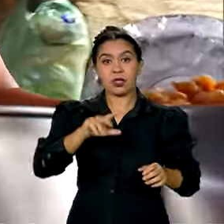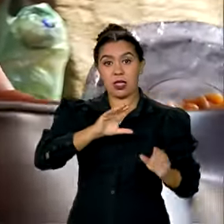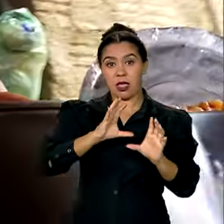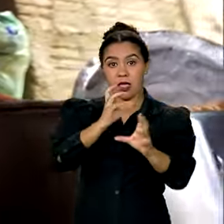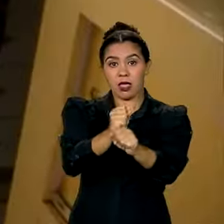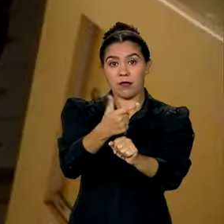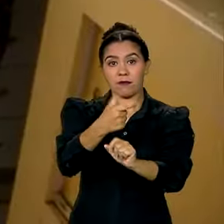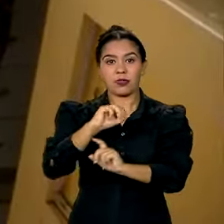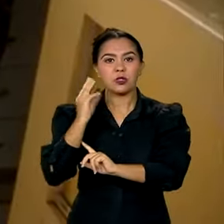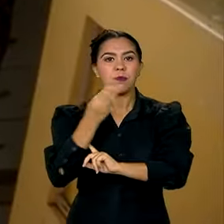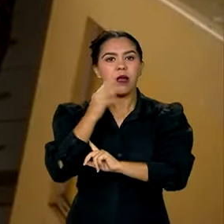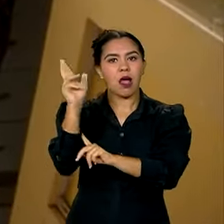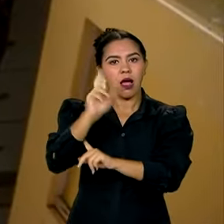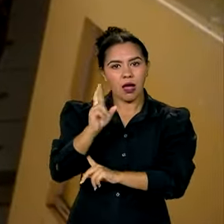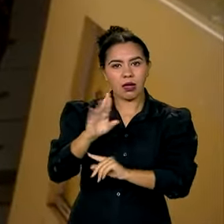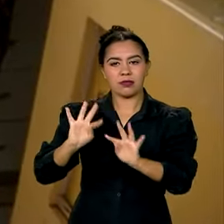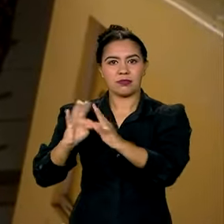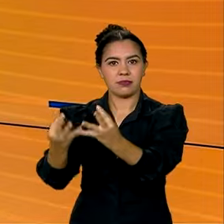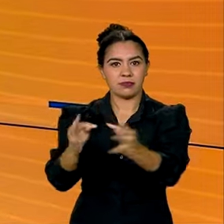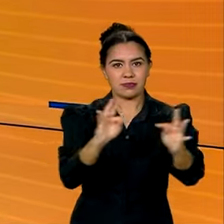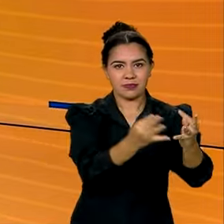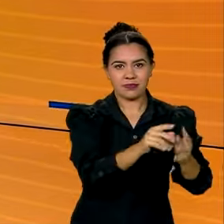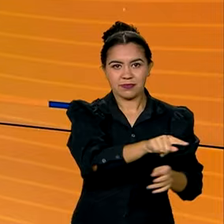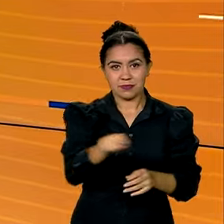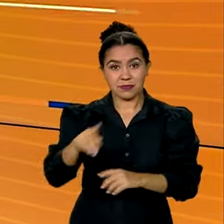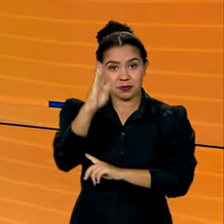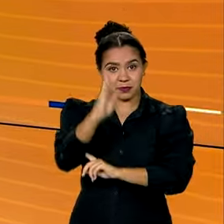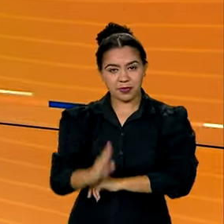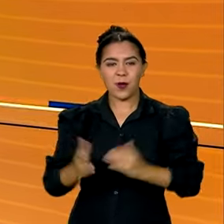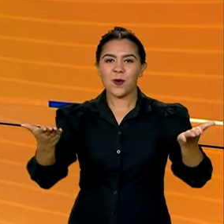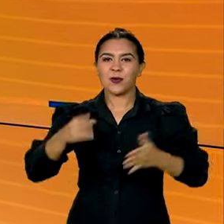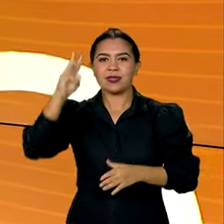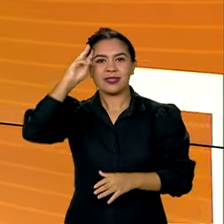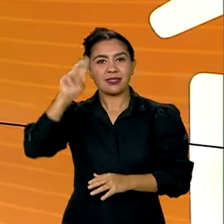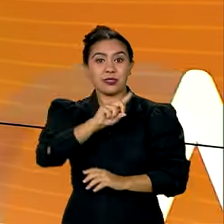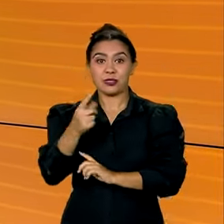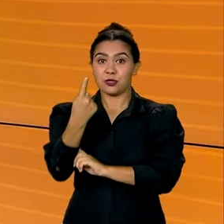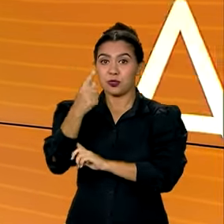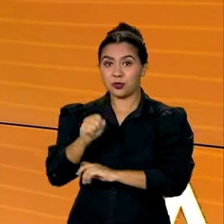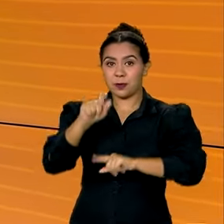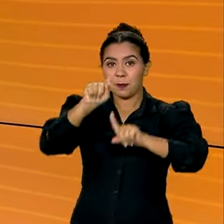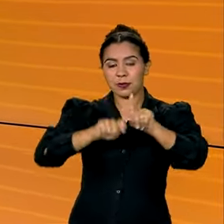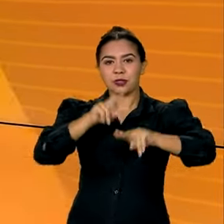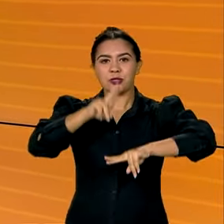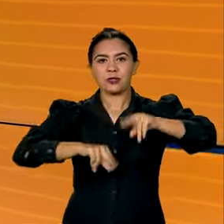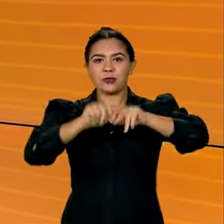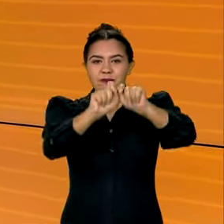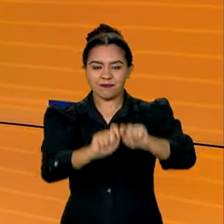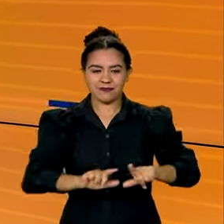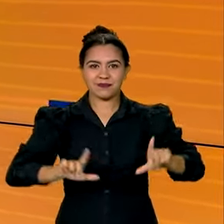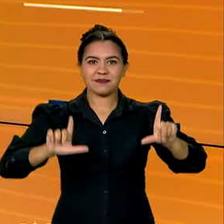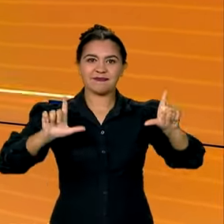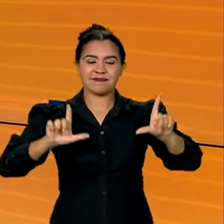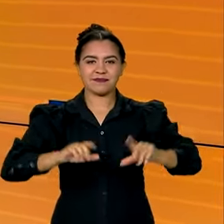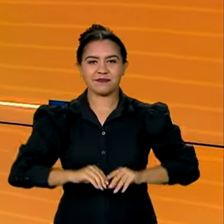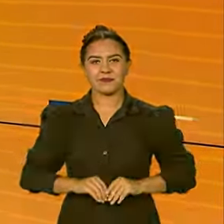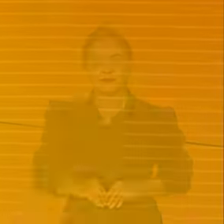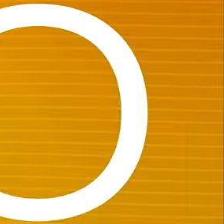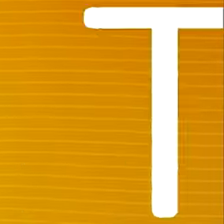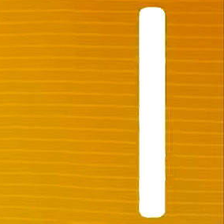chega a mais de 20 milhões de lares brasileiros. Terça-feira, 18 de junho, o Brasil em Dia começa agora.